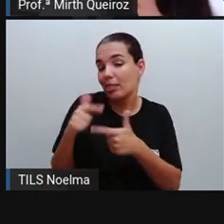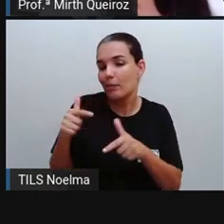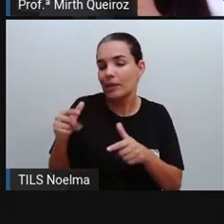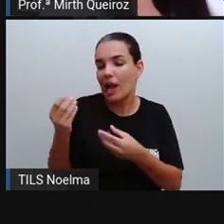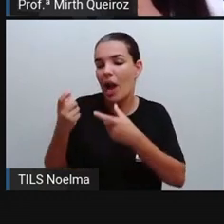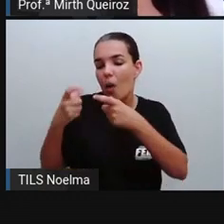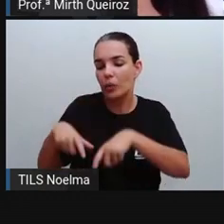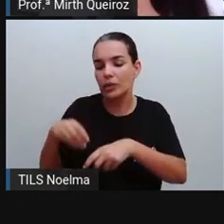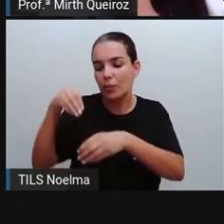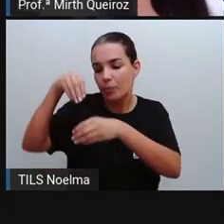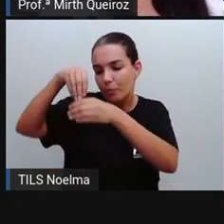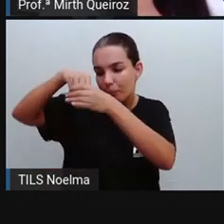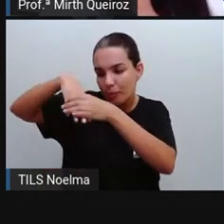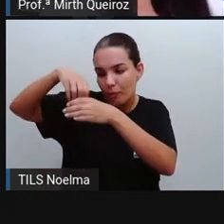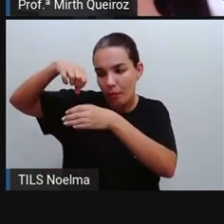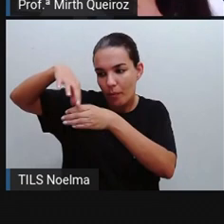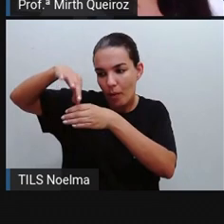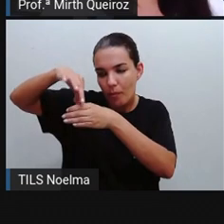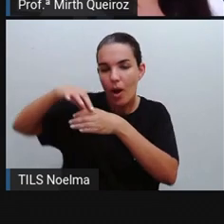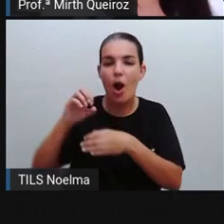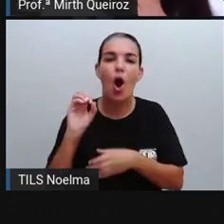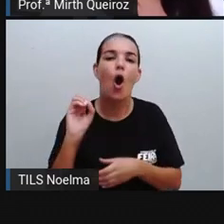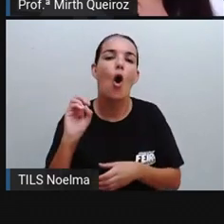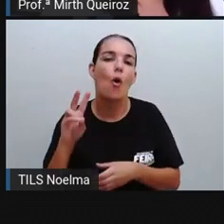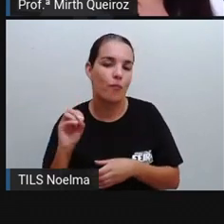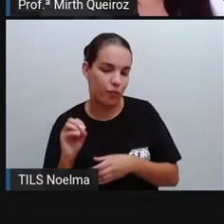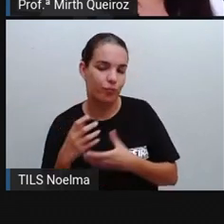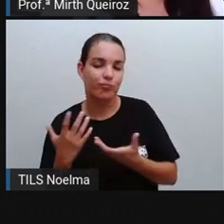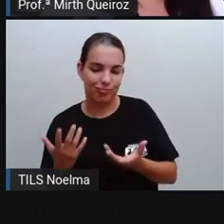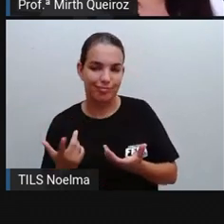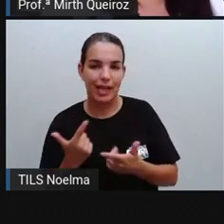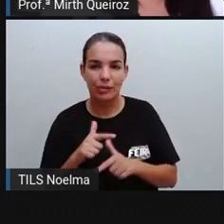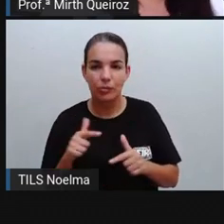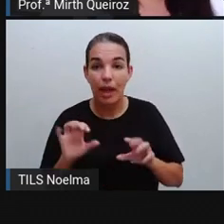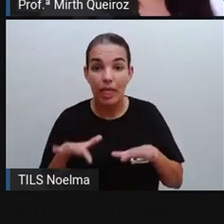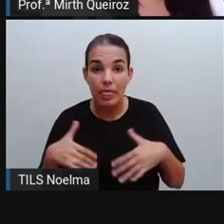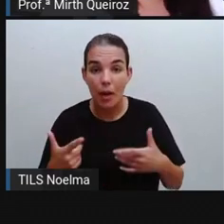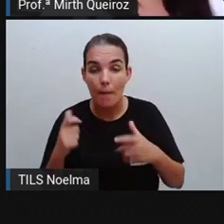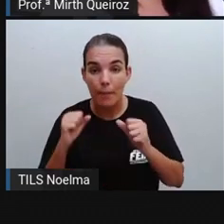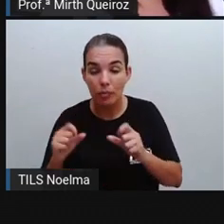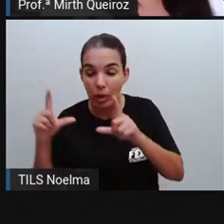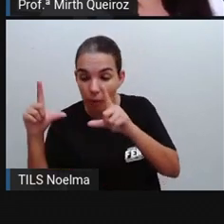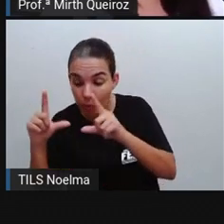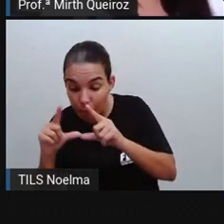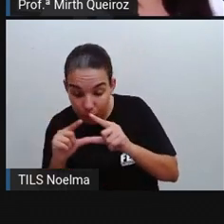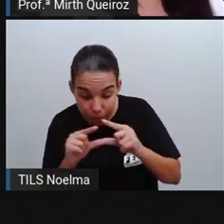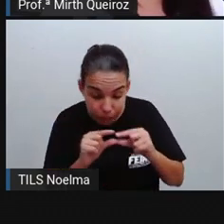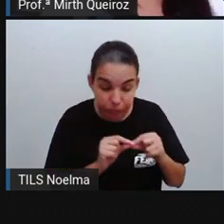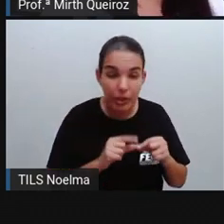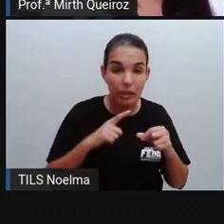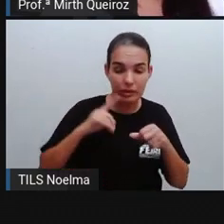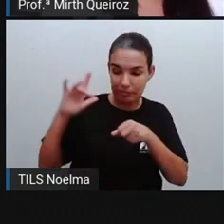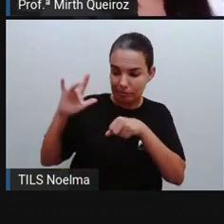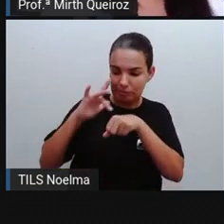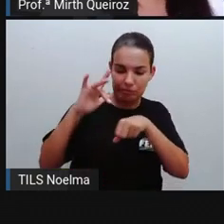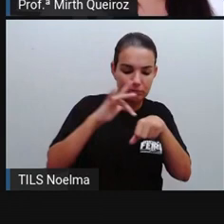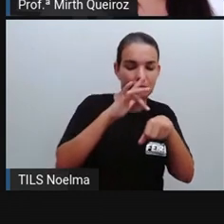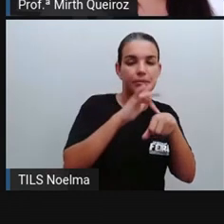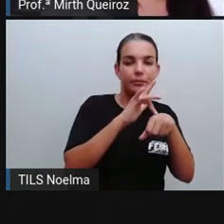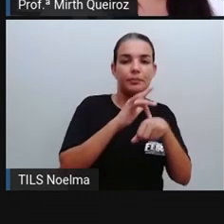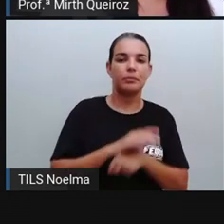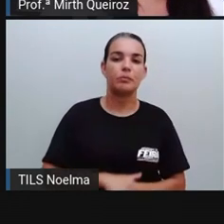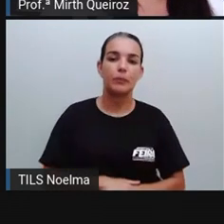os ovos deles, depositar os ovos deles. E assim a gente vai diminuir as formas aí de contágio da